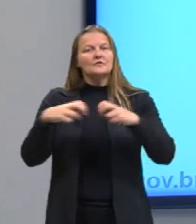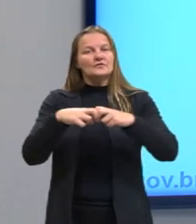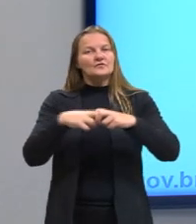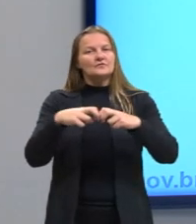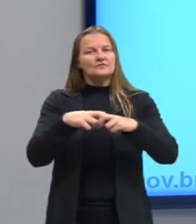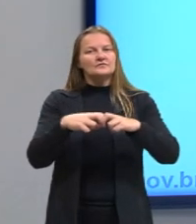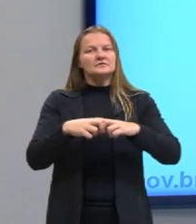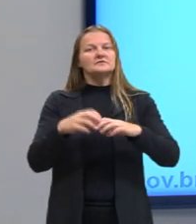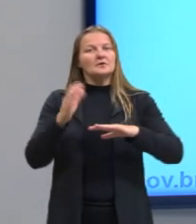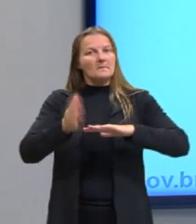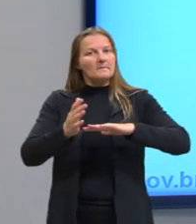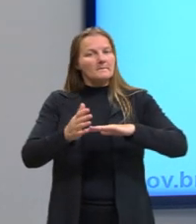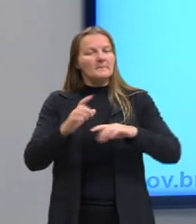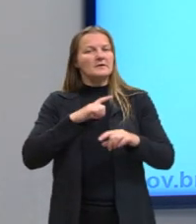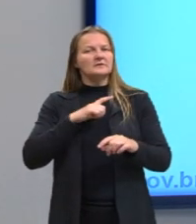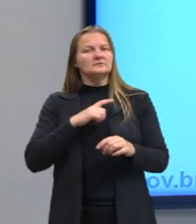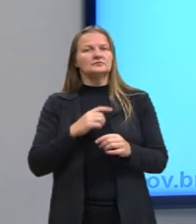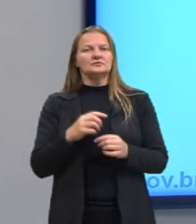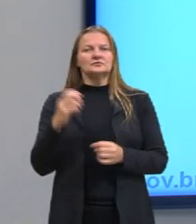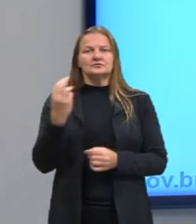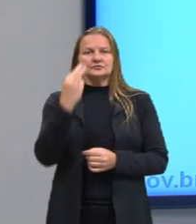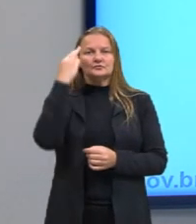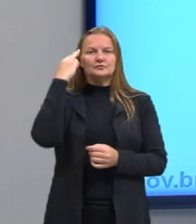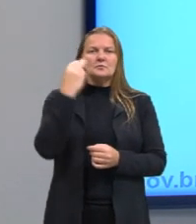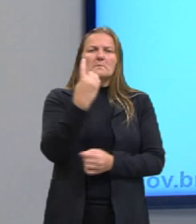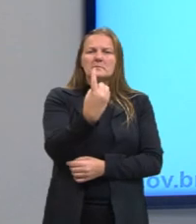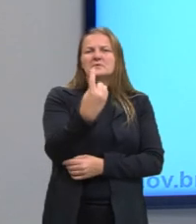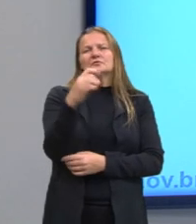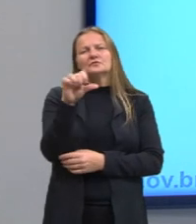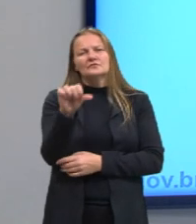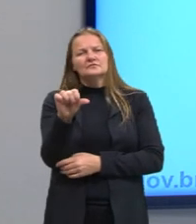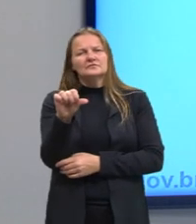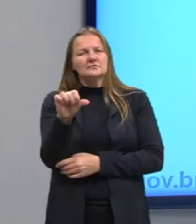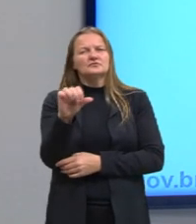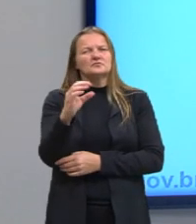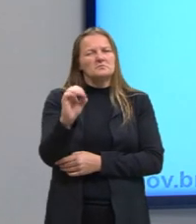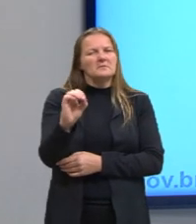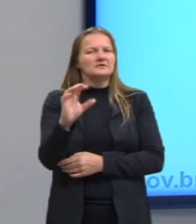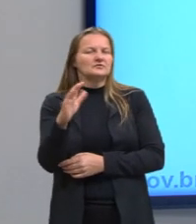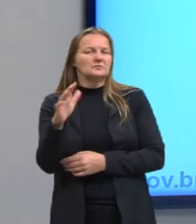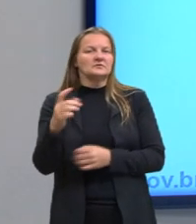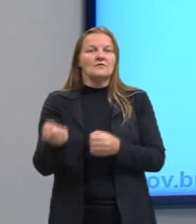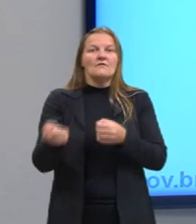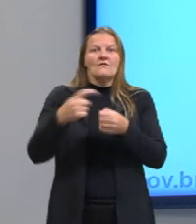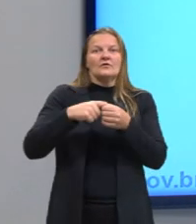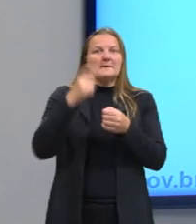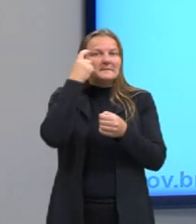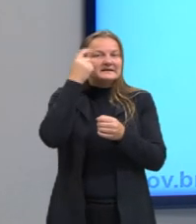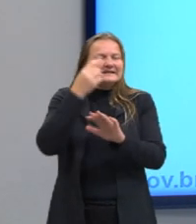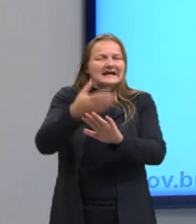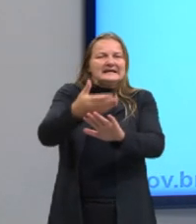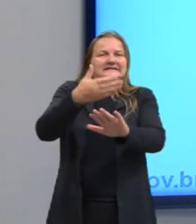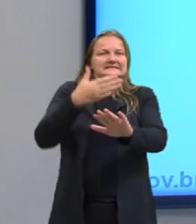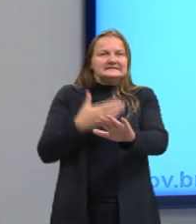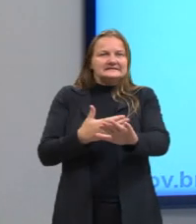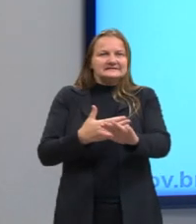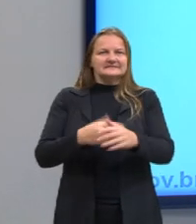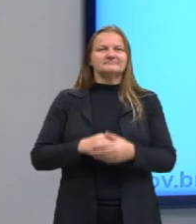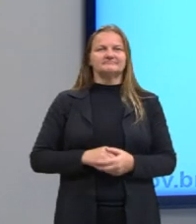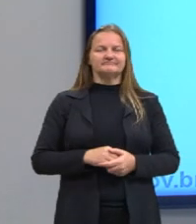moderna, que daí já é em 1900, se retorna para uma coisa que já se tinha pensado há muito tempo atrás.